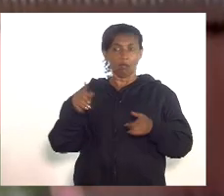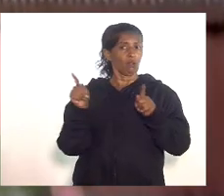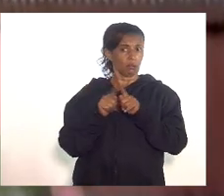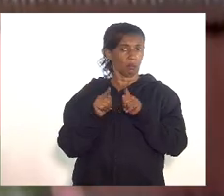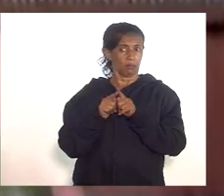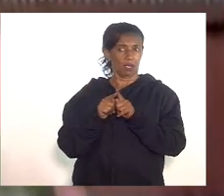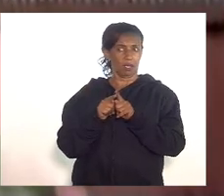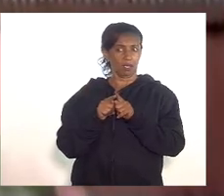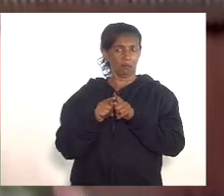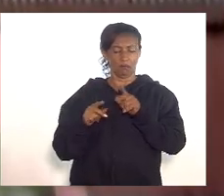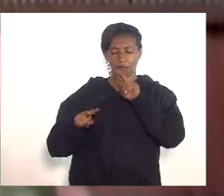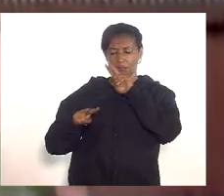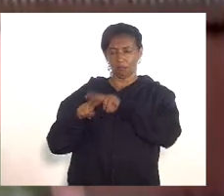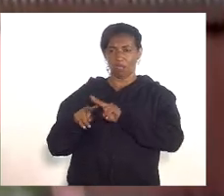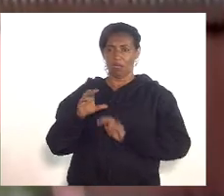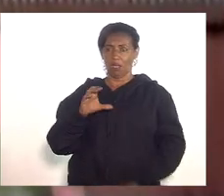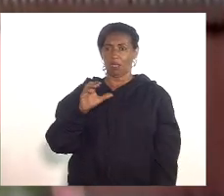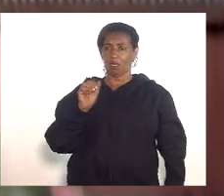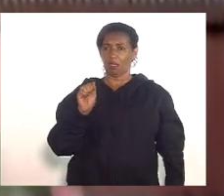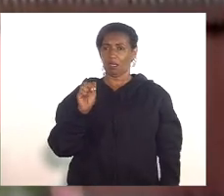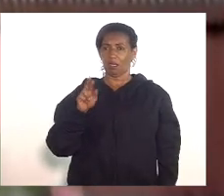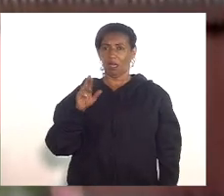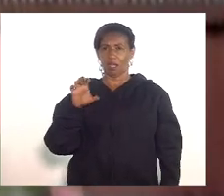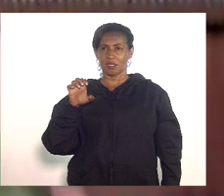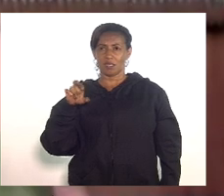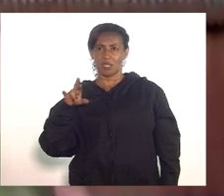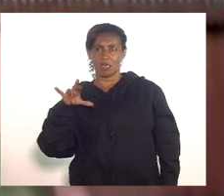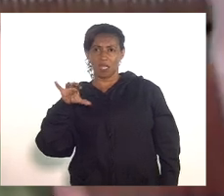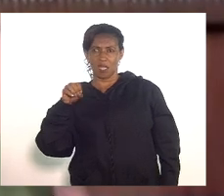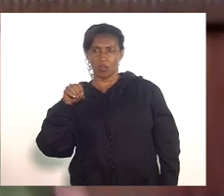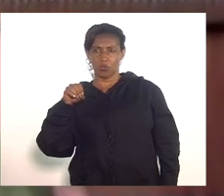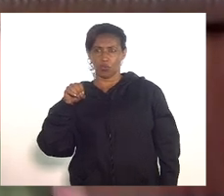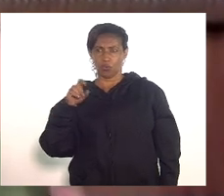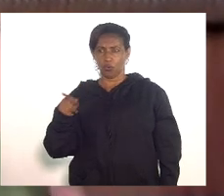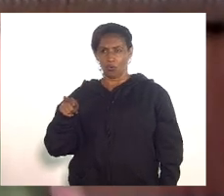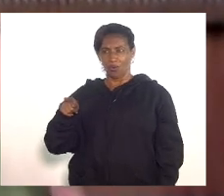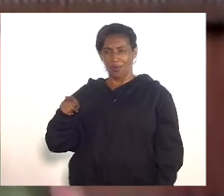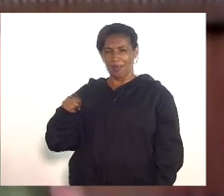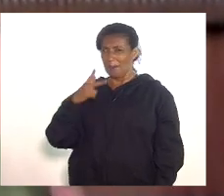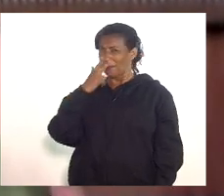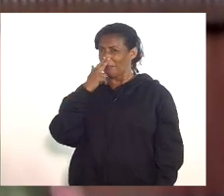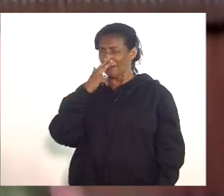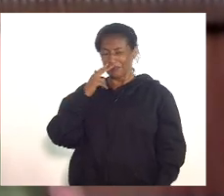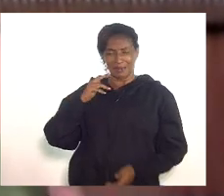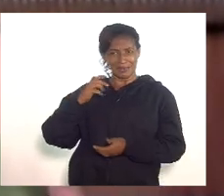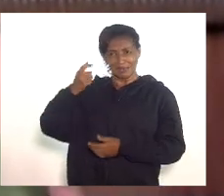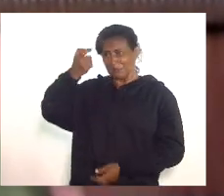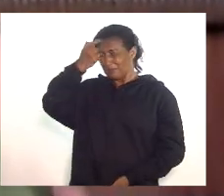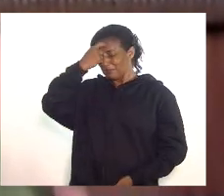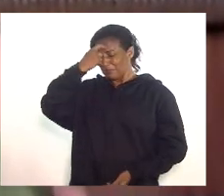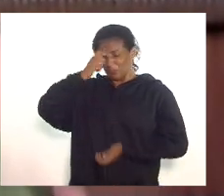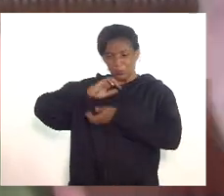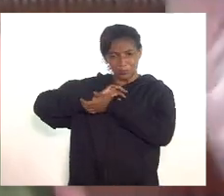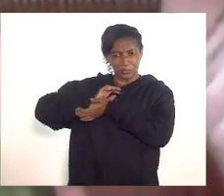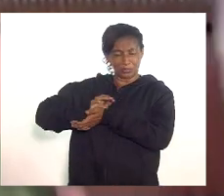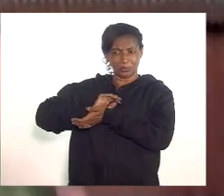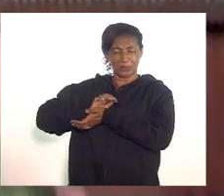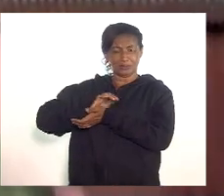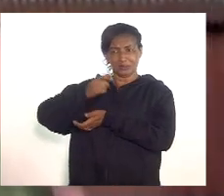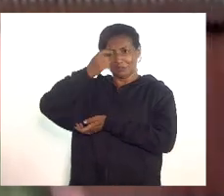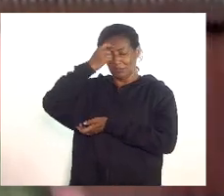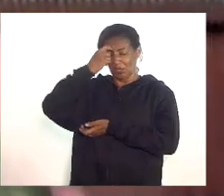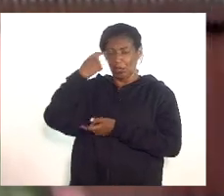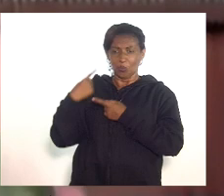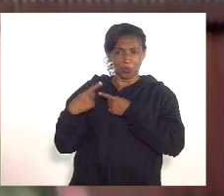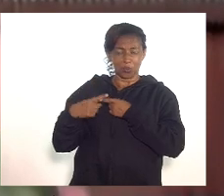carcereiro nos impõe também tortura psicológica e emocional porque ouvir todos